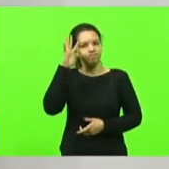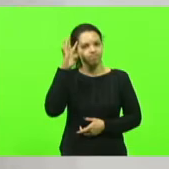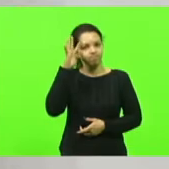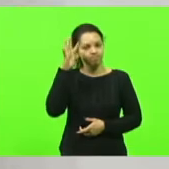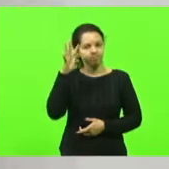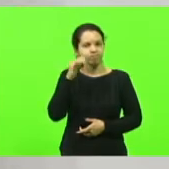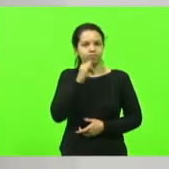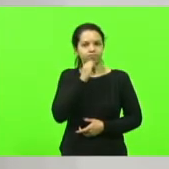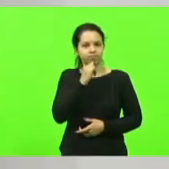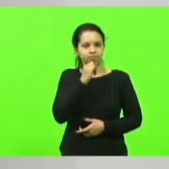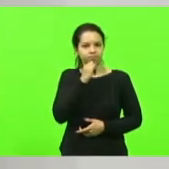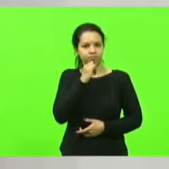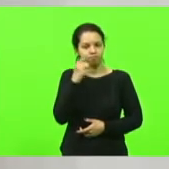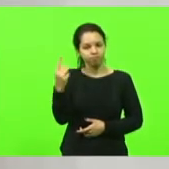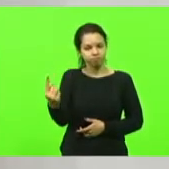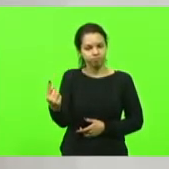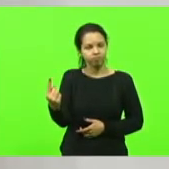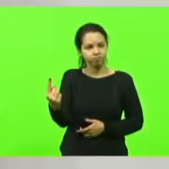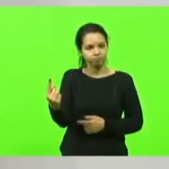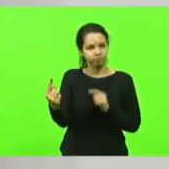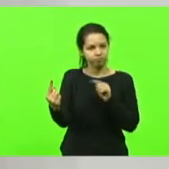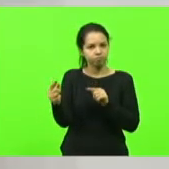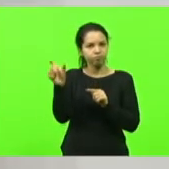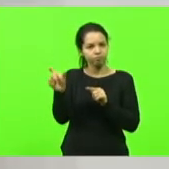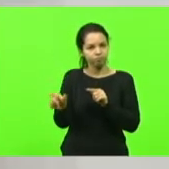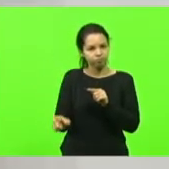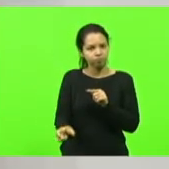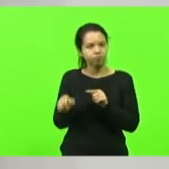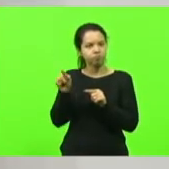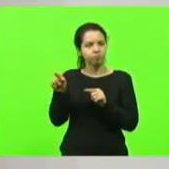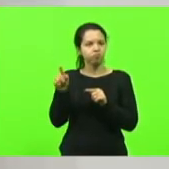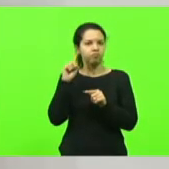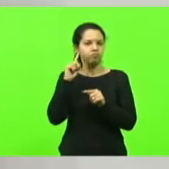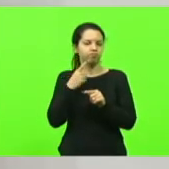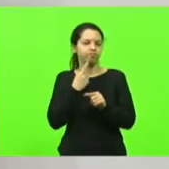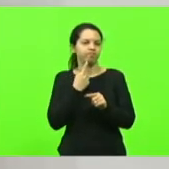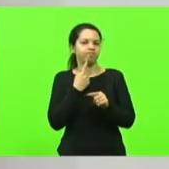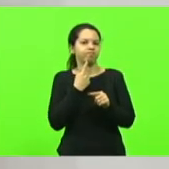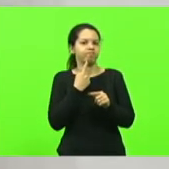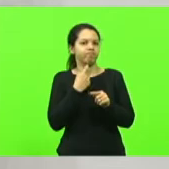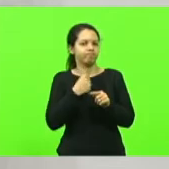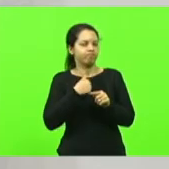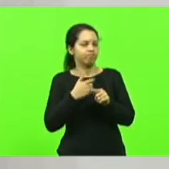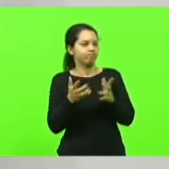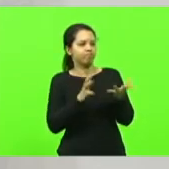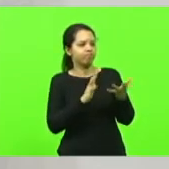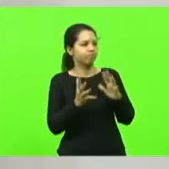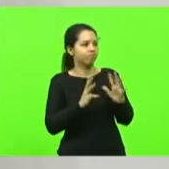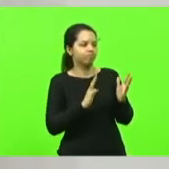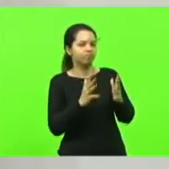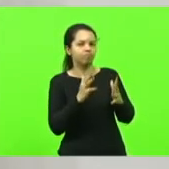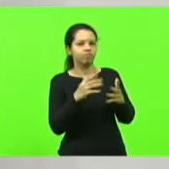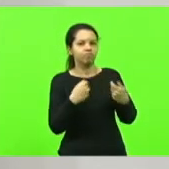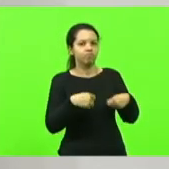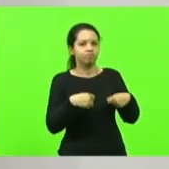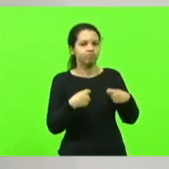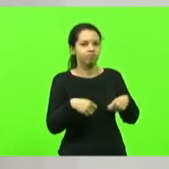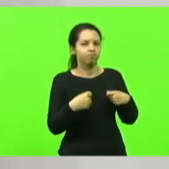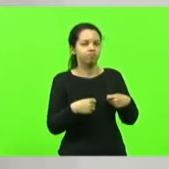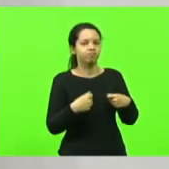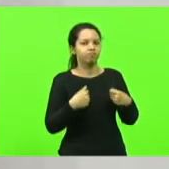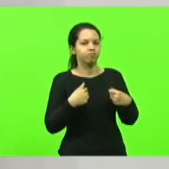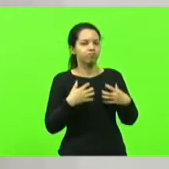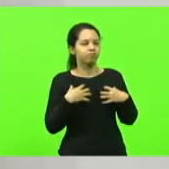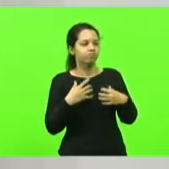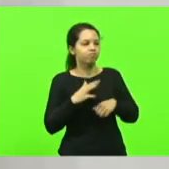consegue se comunicar por sinais, chegando lá com alguma dor, algum problema grave, e